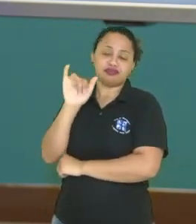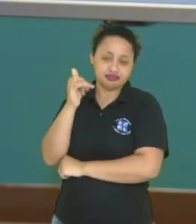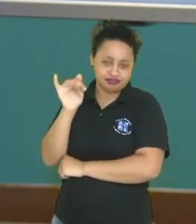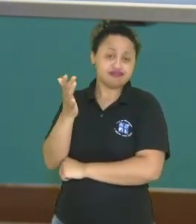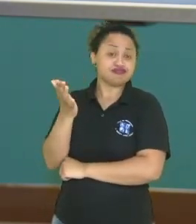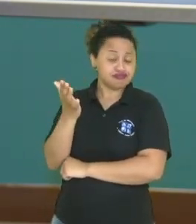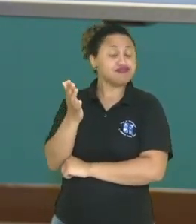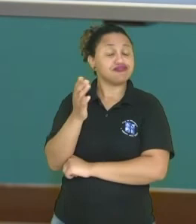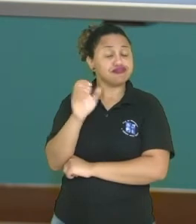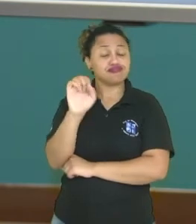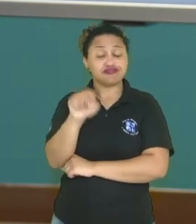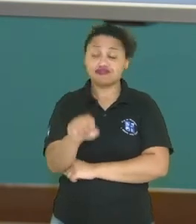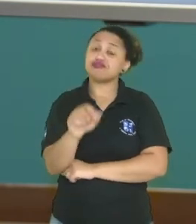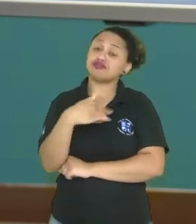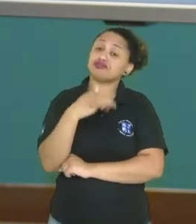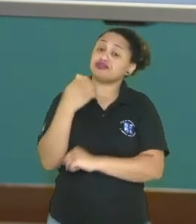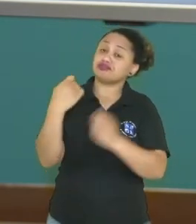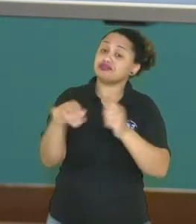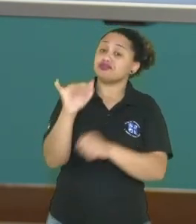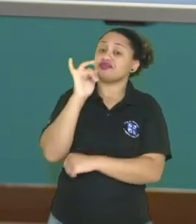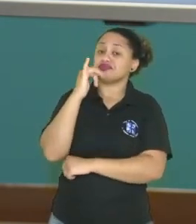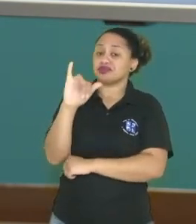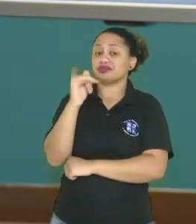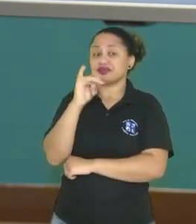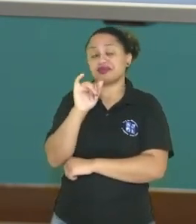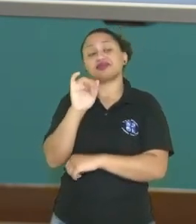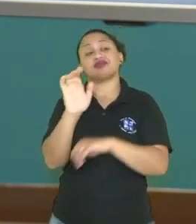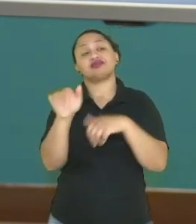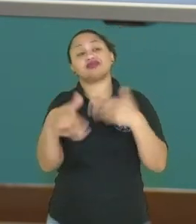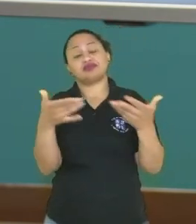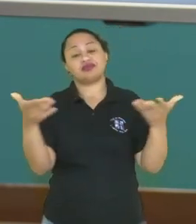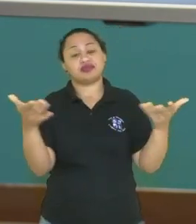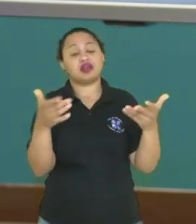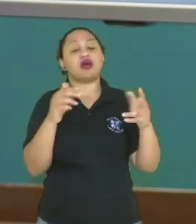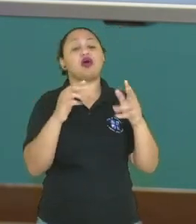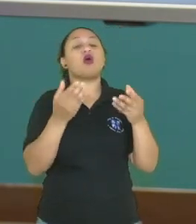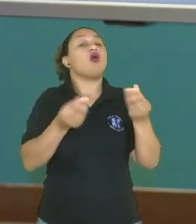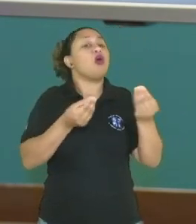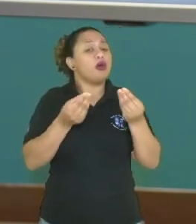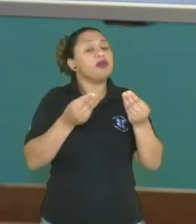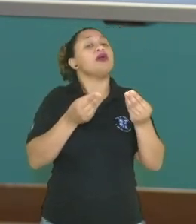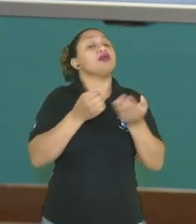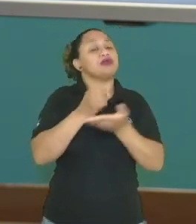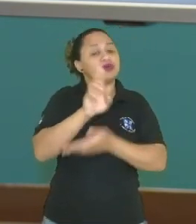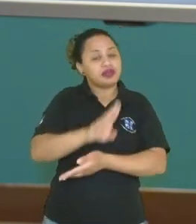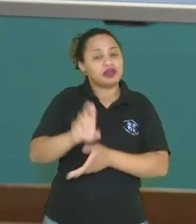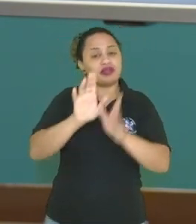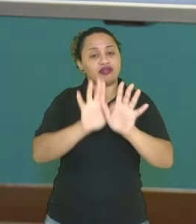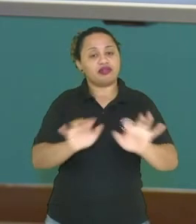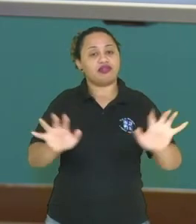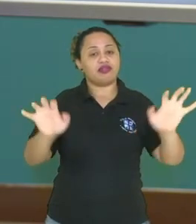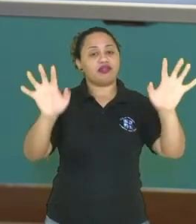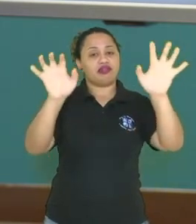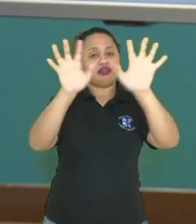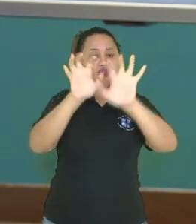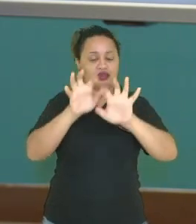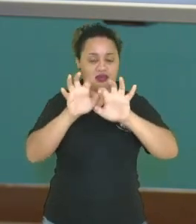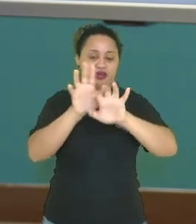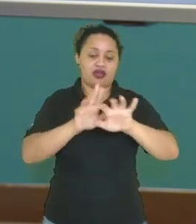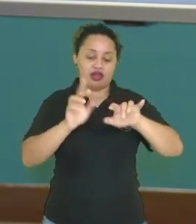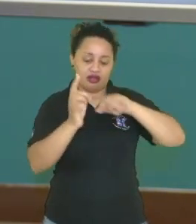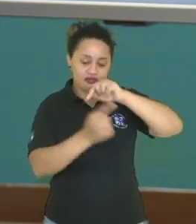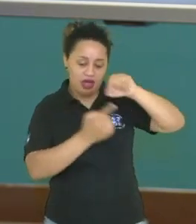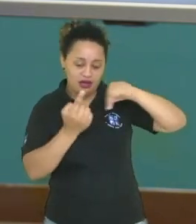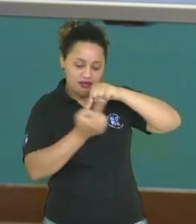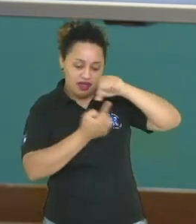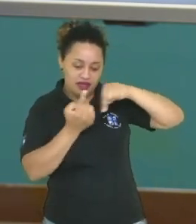ser transformada em energia elétrica. A partir aqui, então, do vapor da água que é utilizado ali nas turbinas. Para que elas